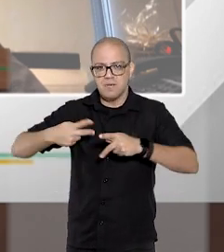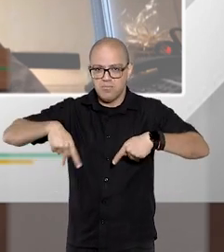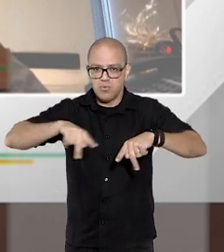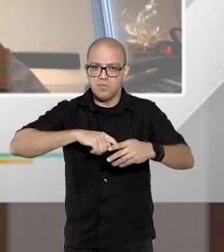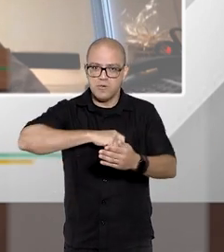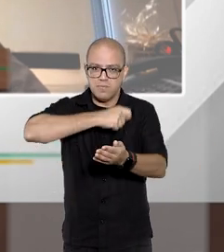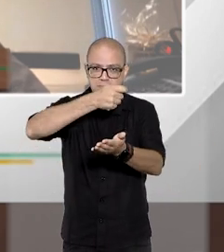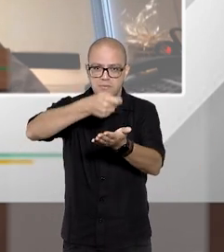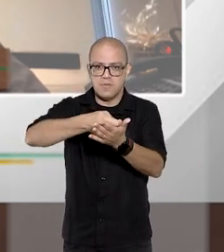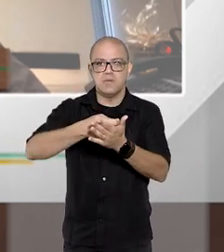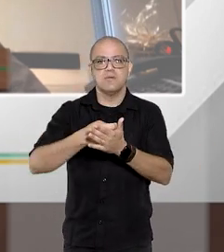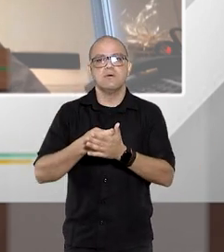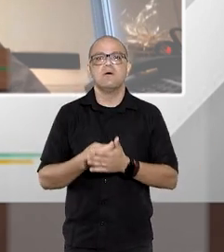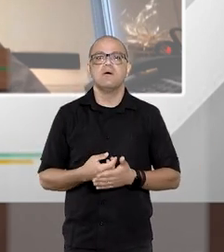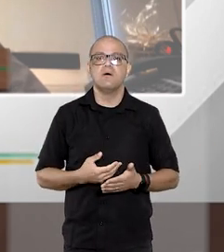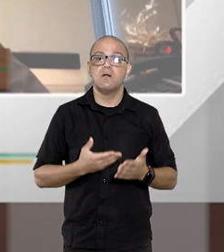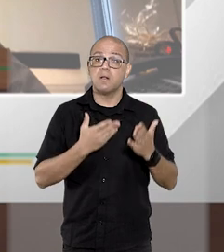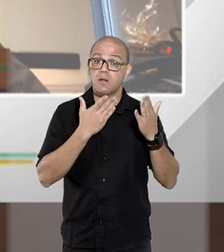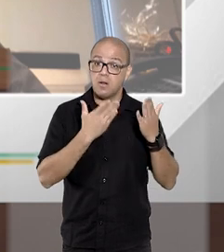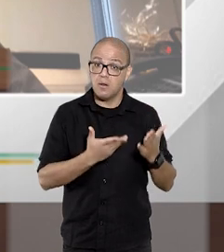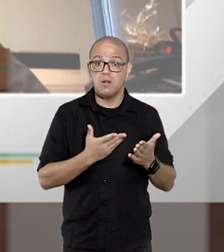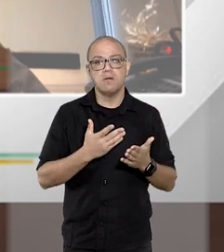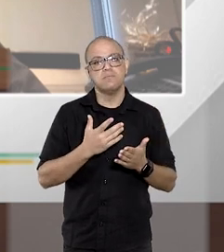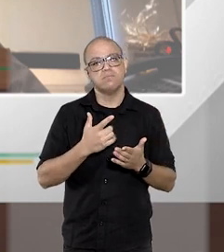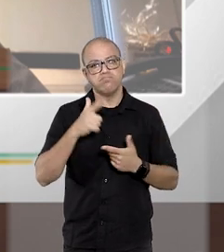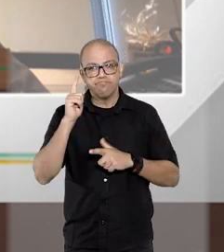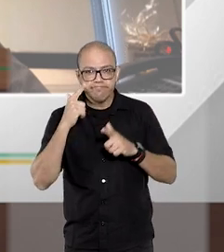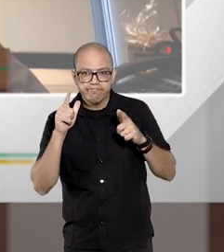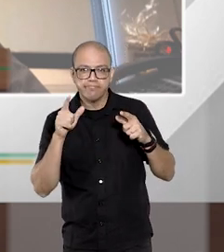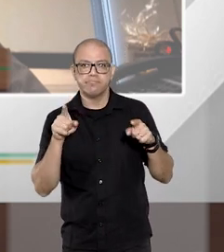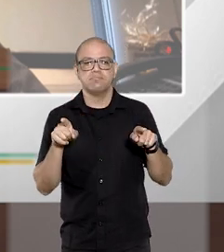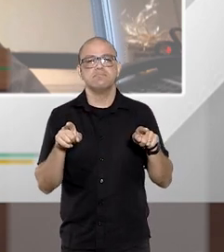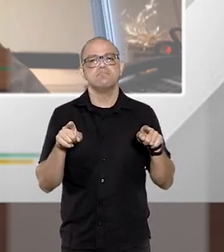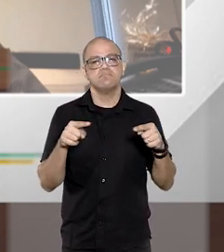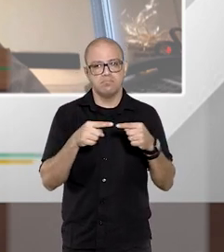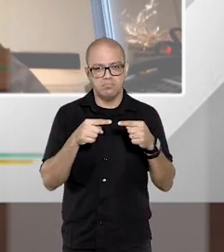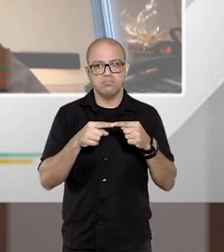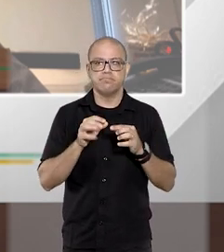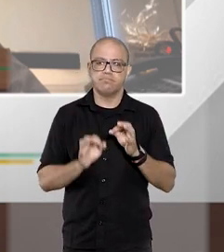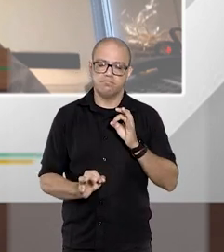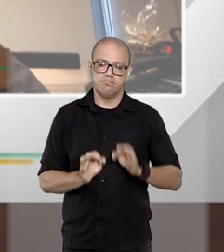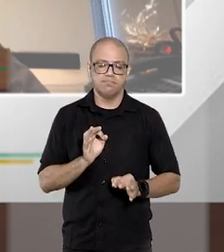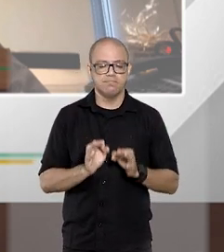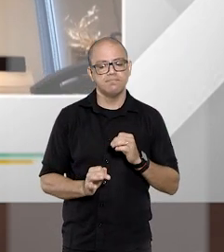débitos para com as demandas ajuizadas